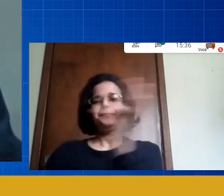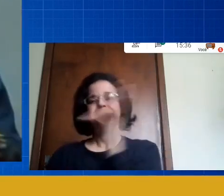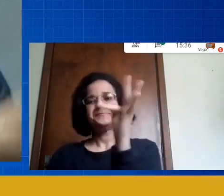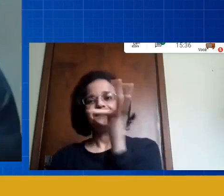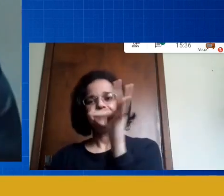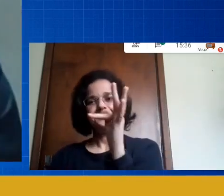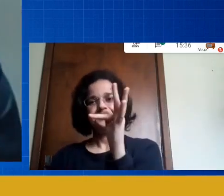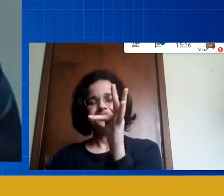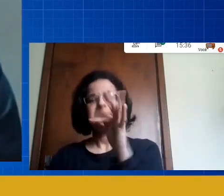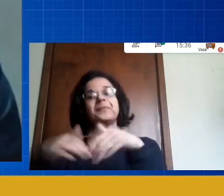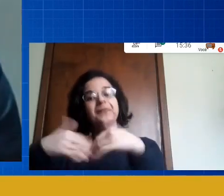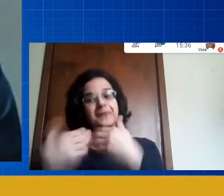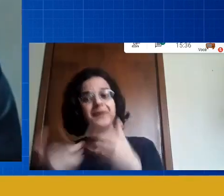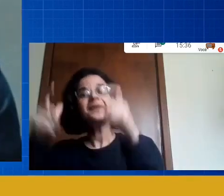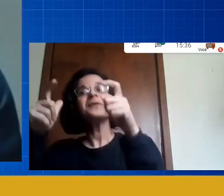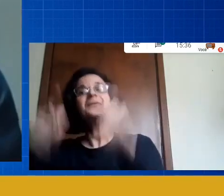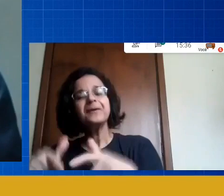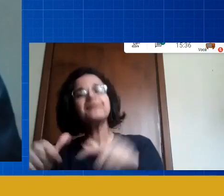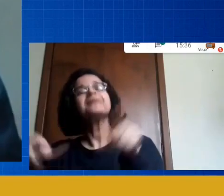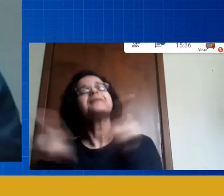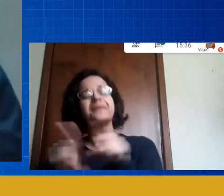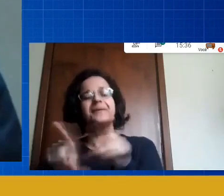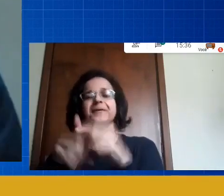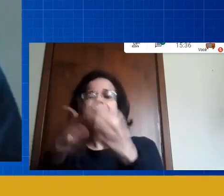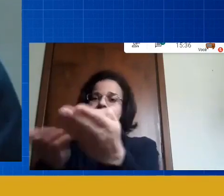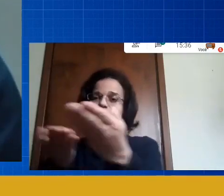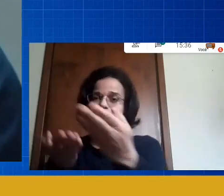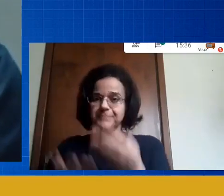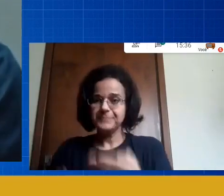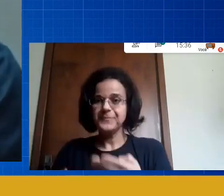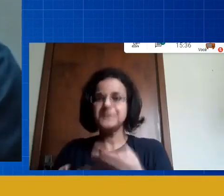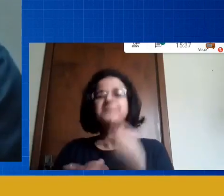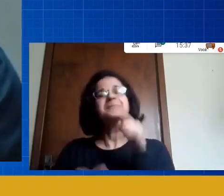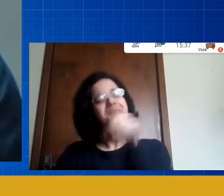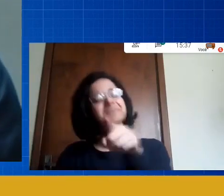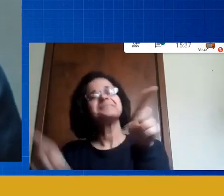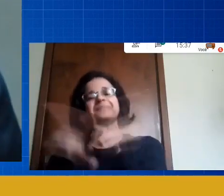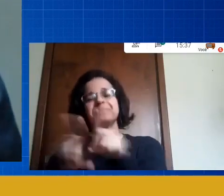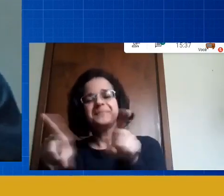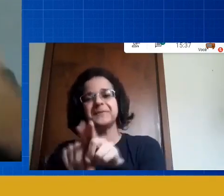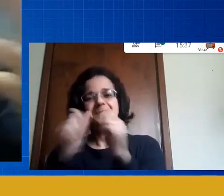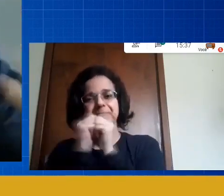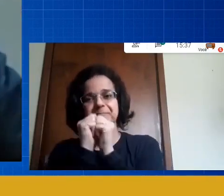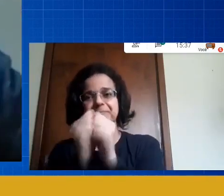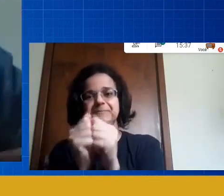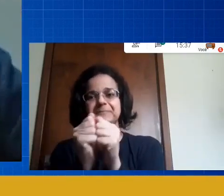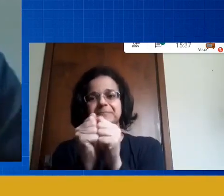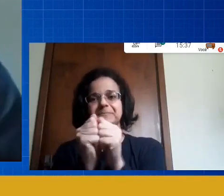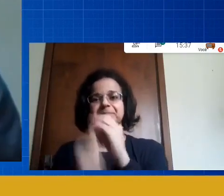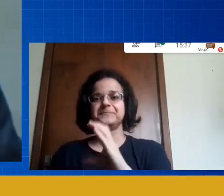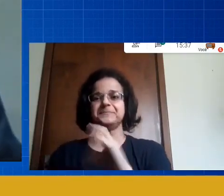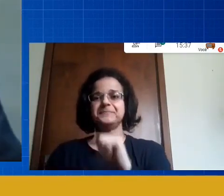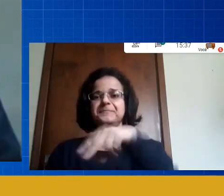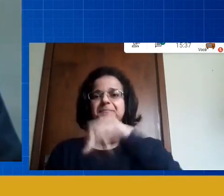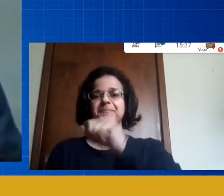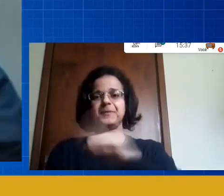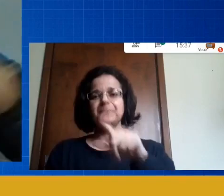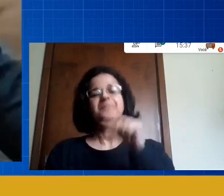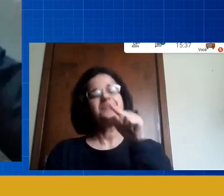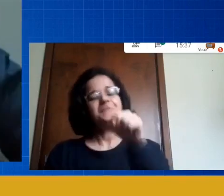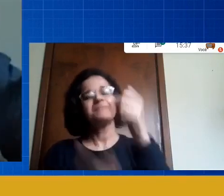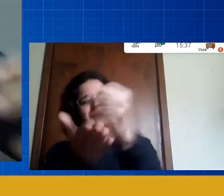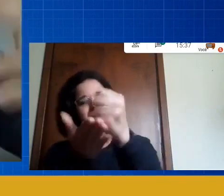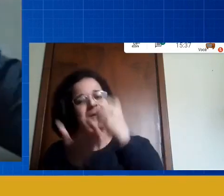local inclusive fica o convite aí pra você estar conosco também nesse canal pra poder dar suas contribuições como